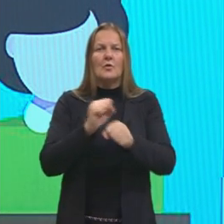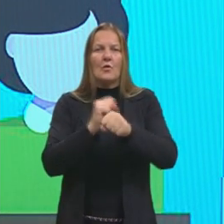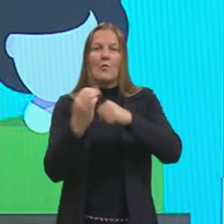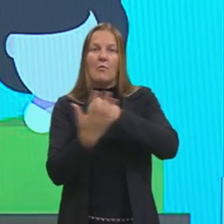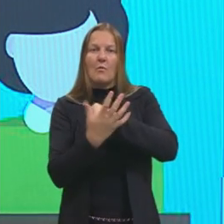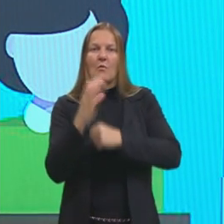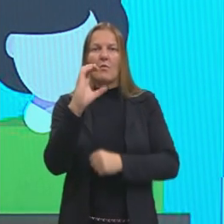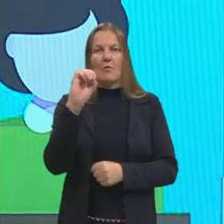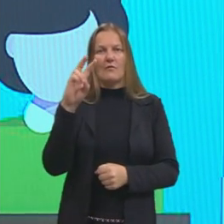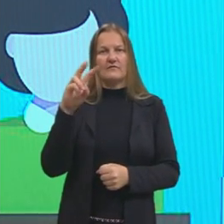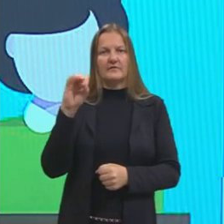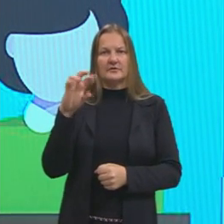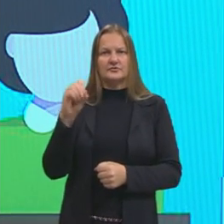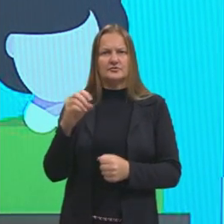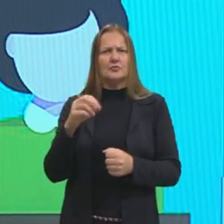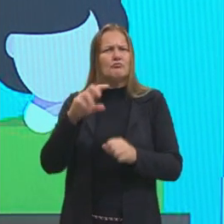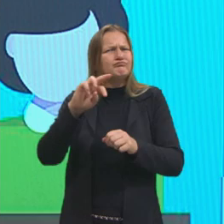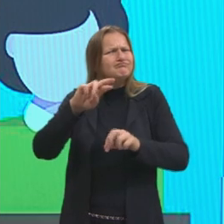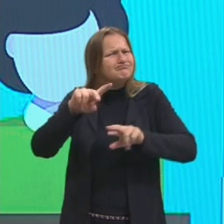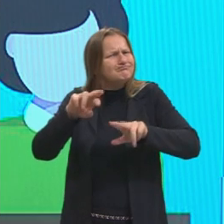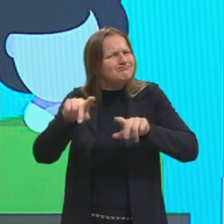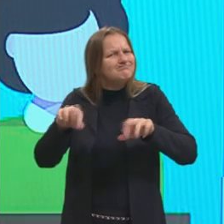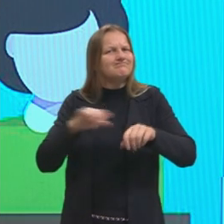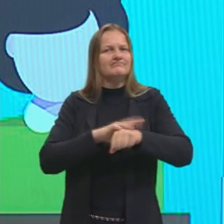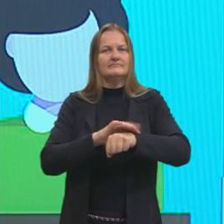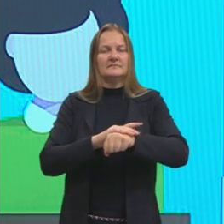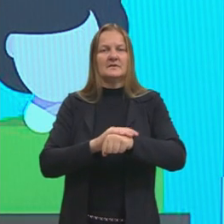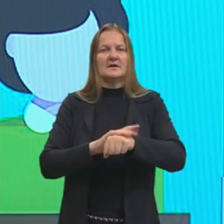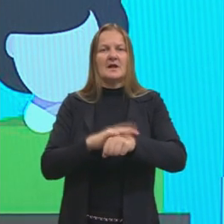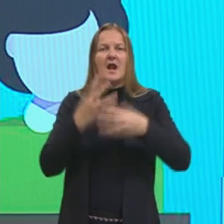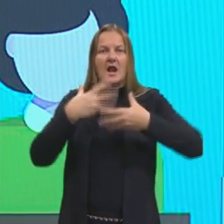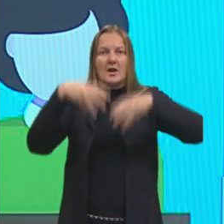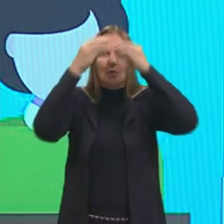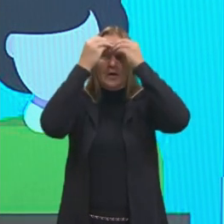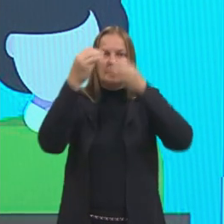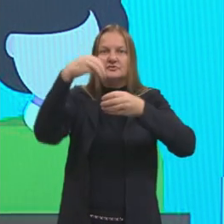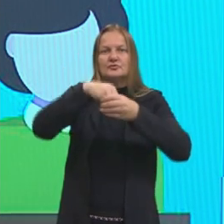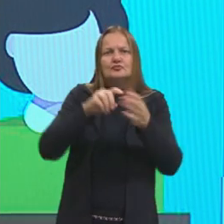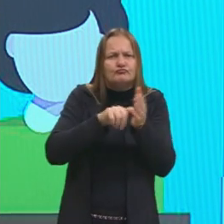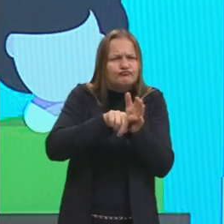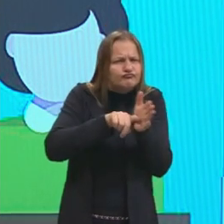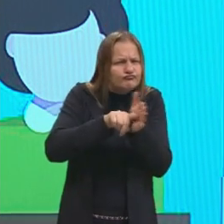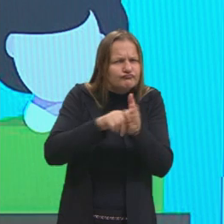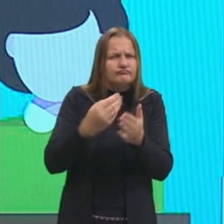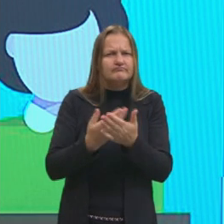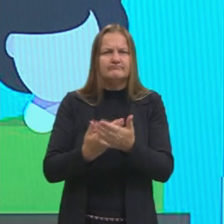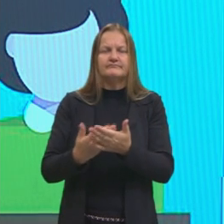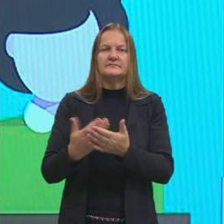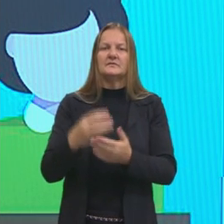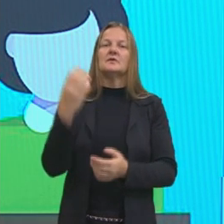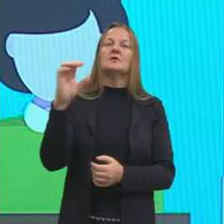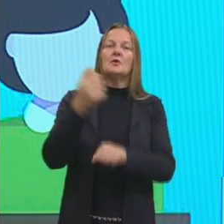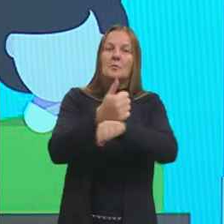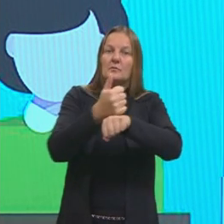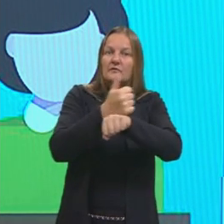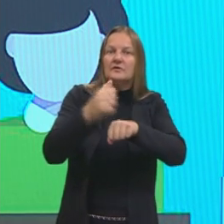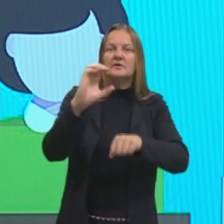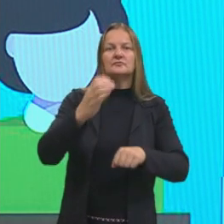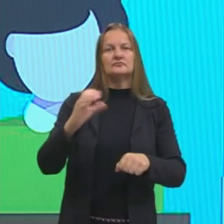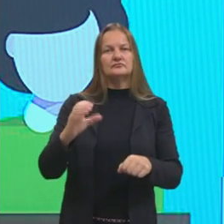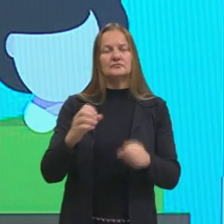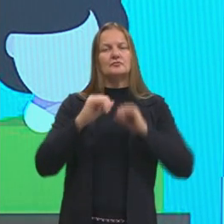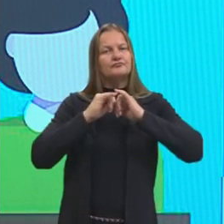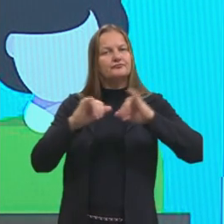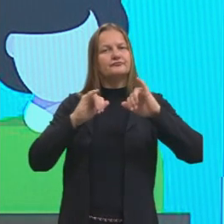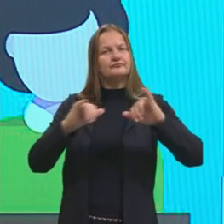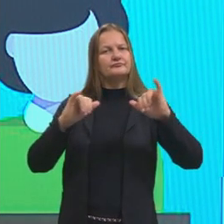entre tantas outras doenças. A linguagem utilizada nesses estudos pelos cientistas para transmitir